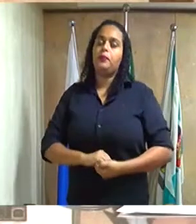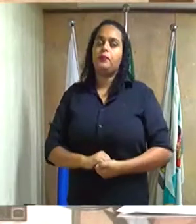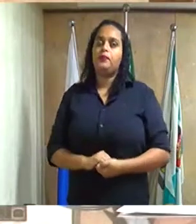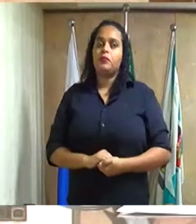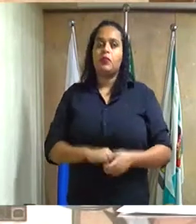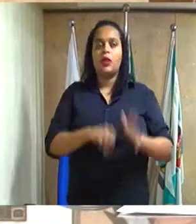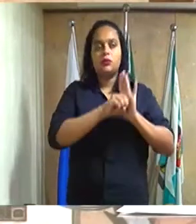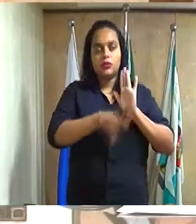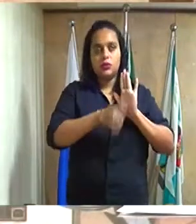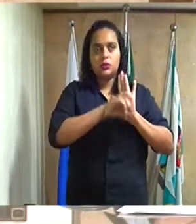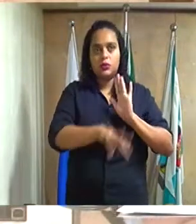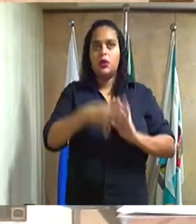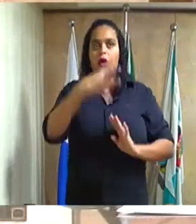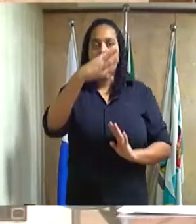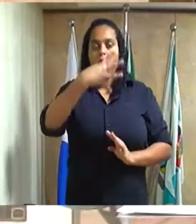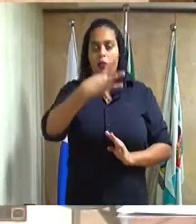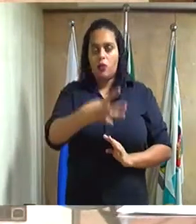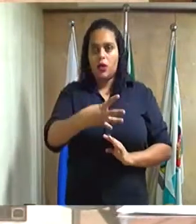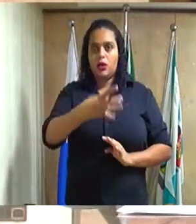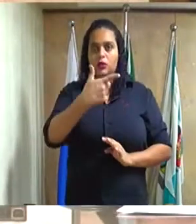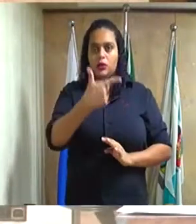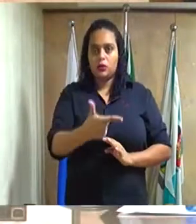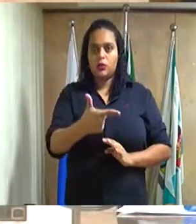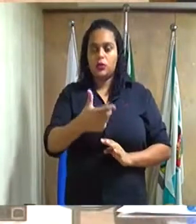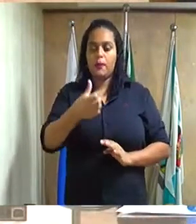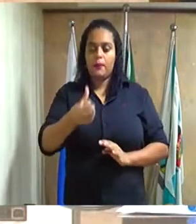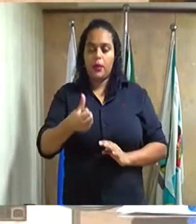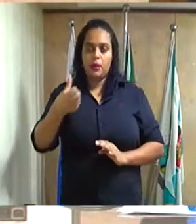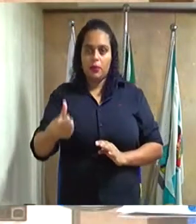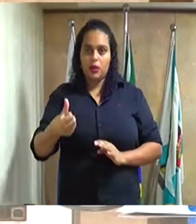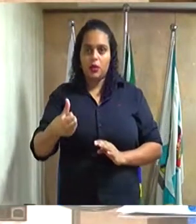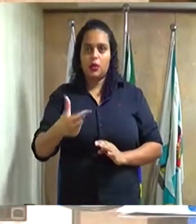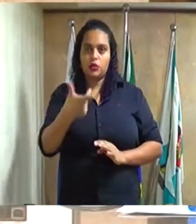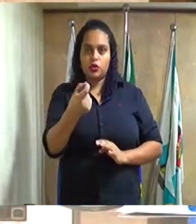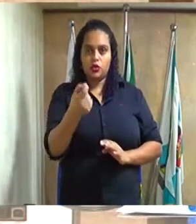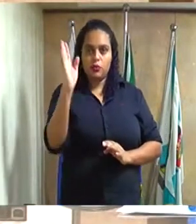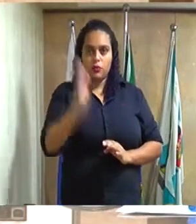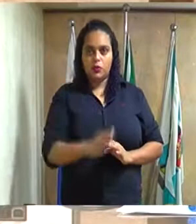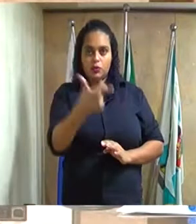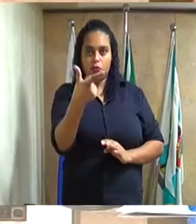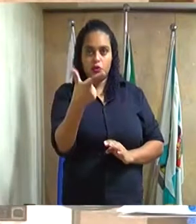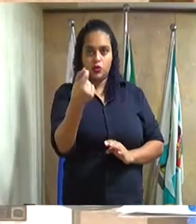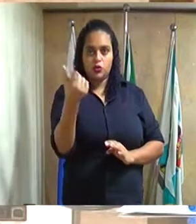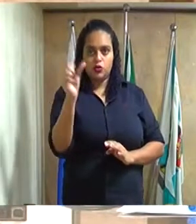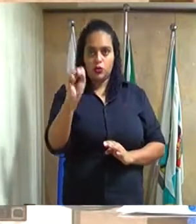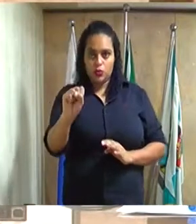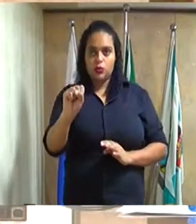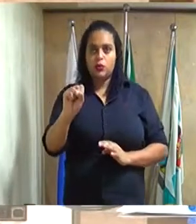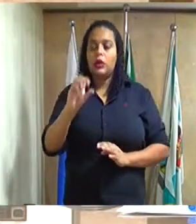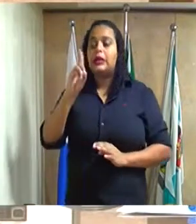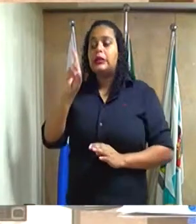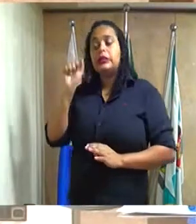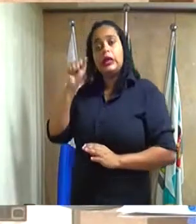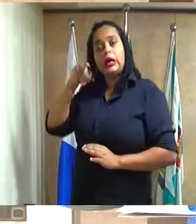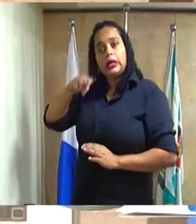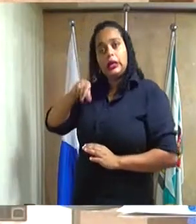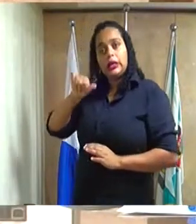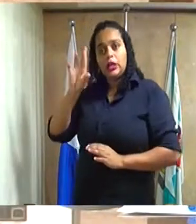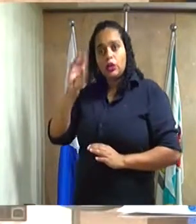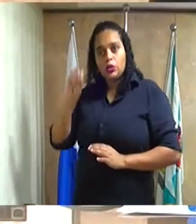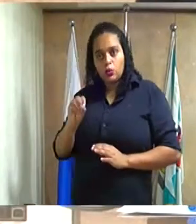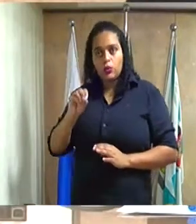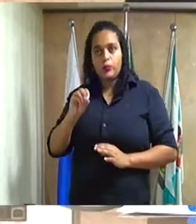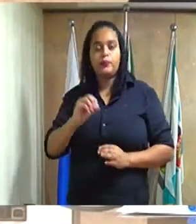Indicação número 4266, barra 2018, do excelentíssimo senhor vereador Danilo Francisco da Silva,